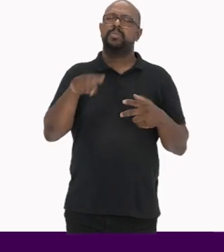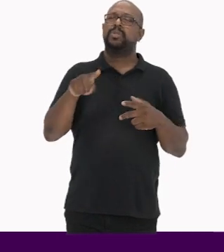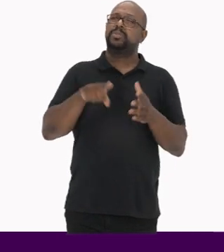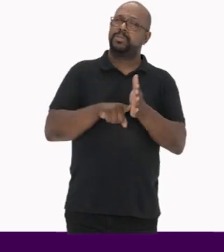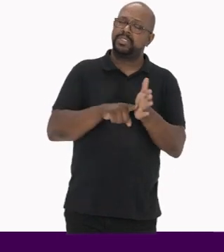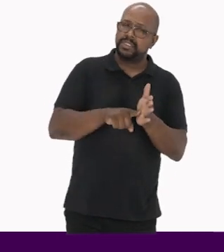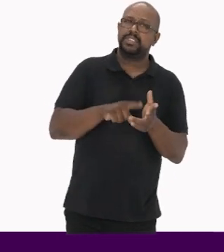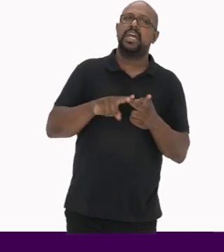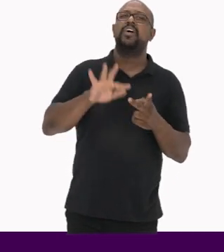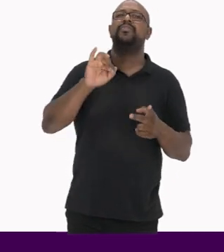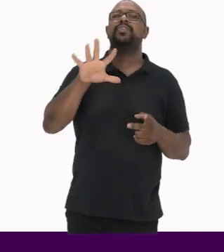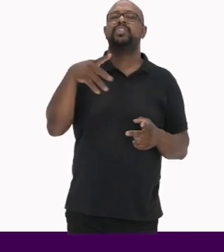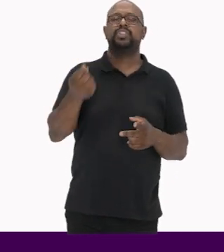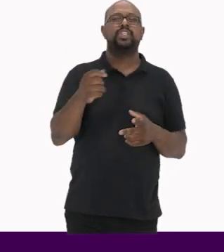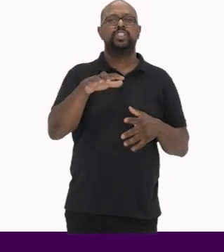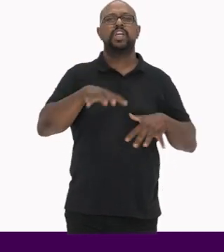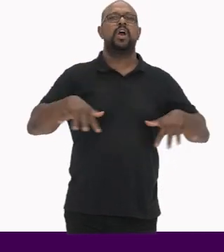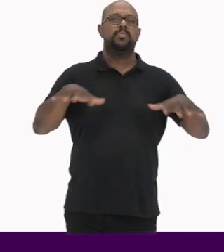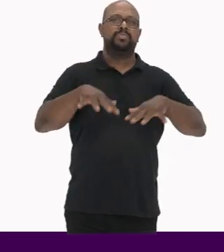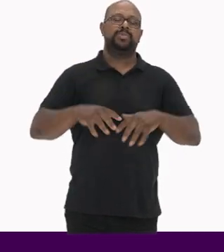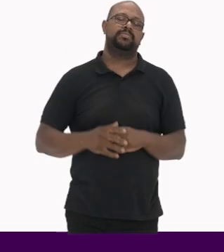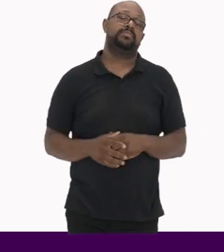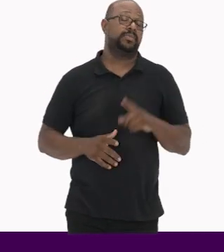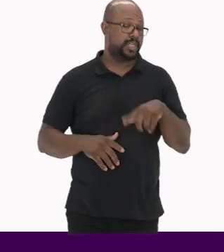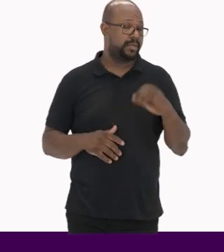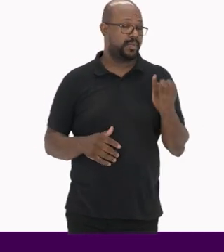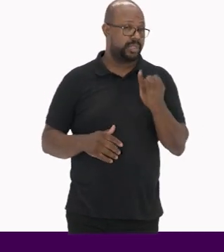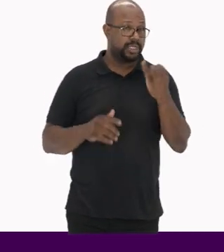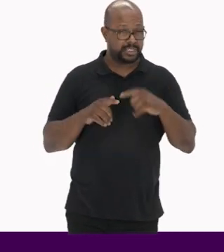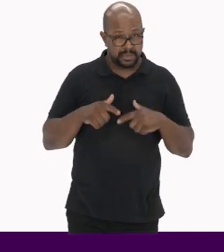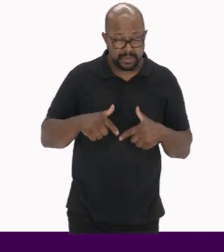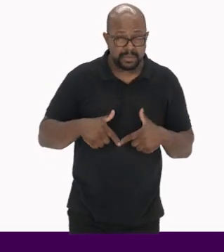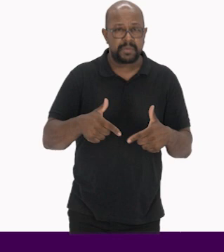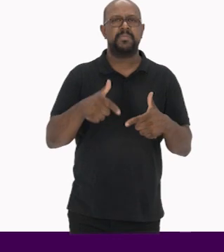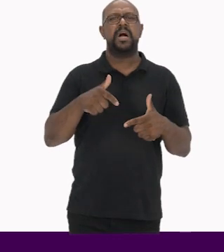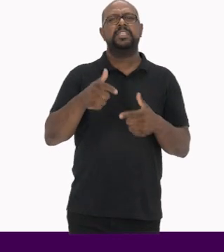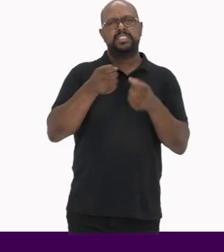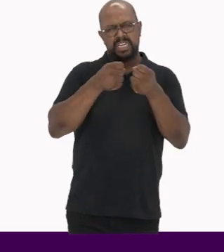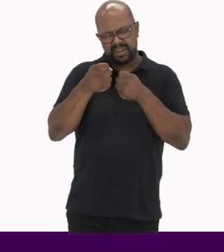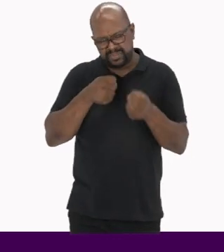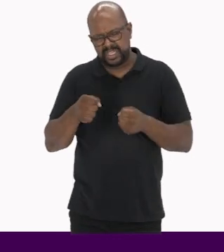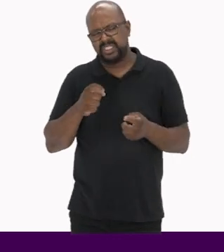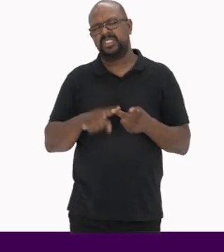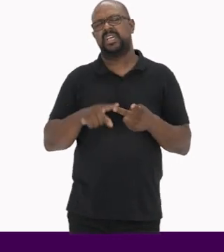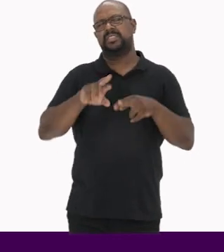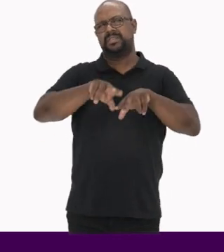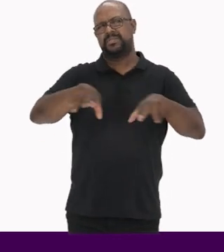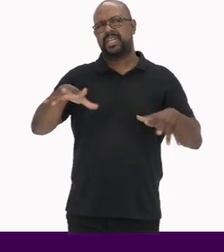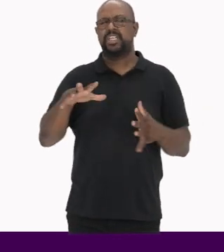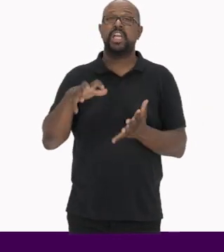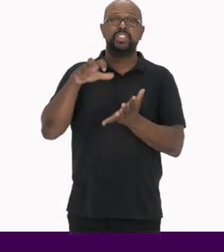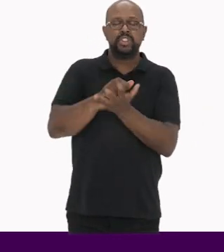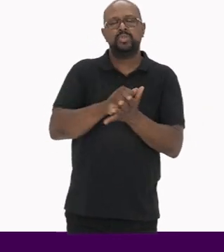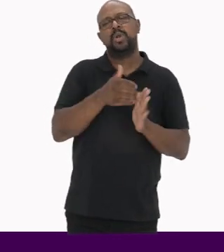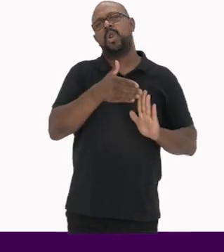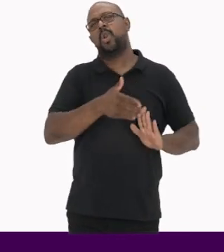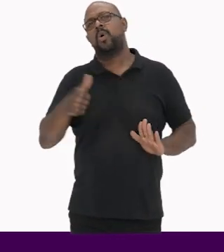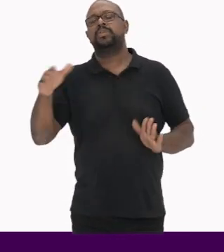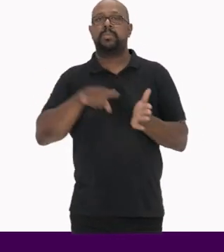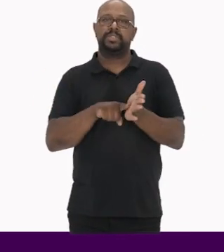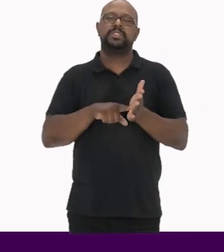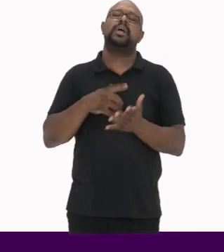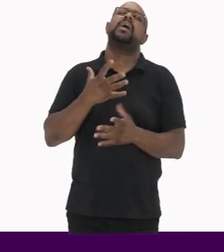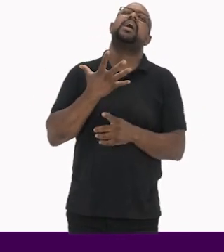pesquisa e as fichas de campo É importante a realização de entrevistas e demais registros ao longo da